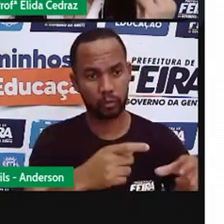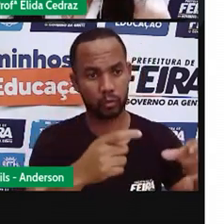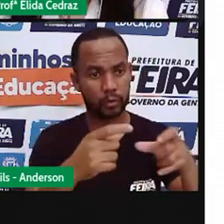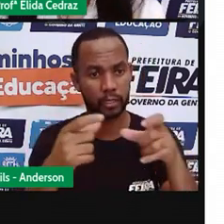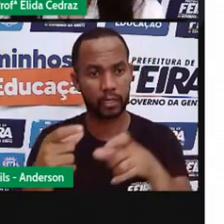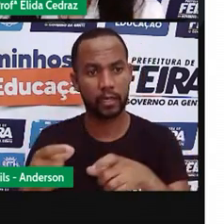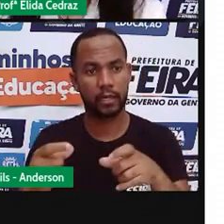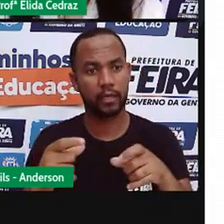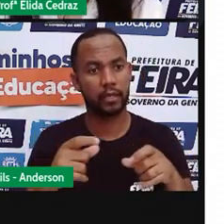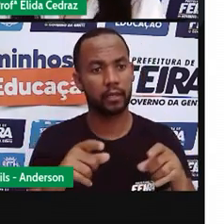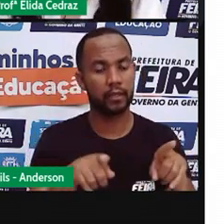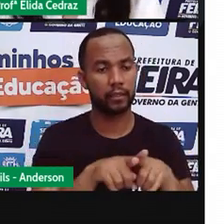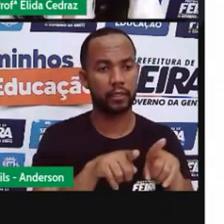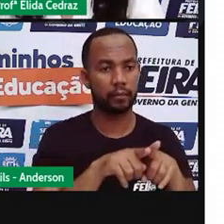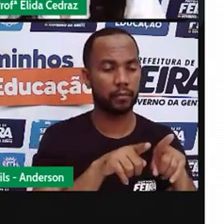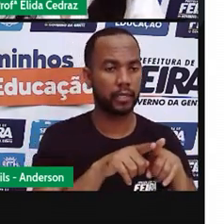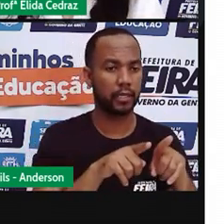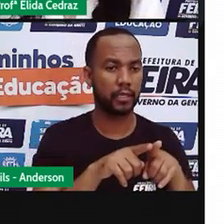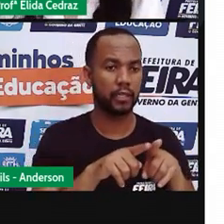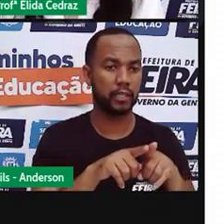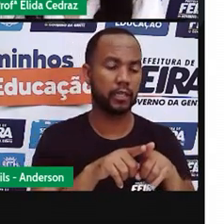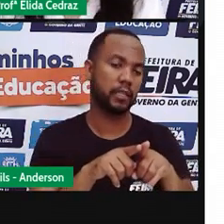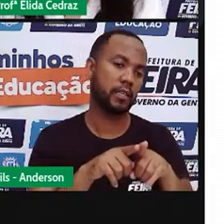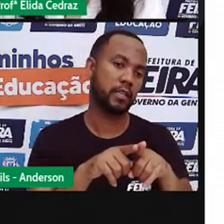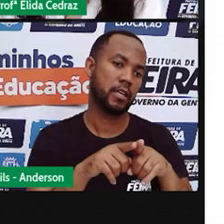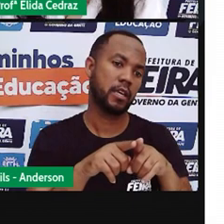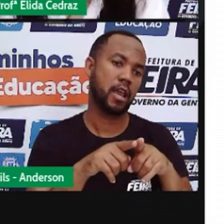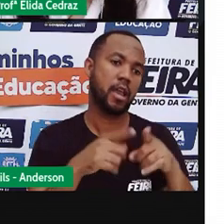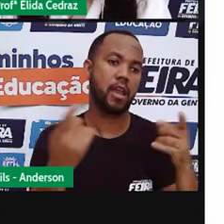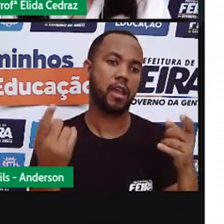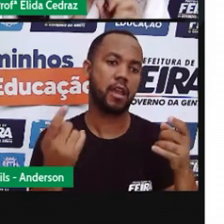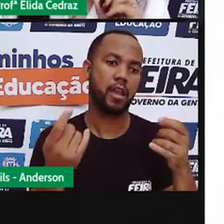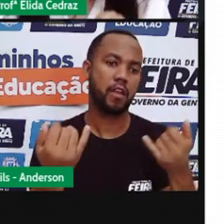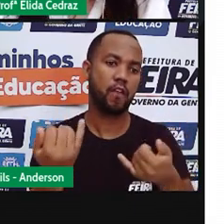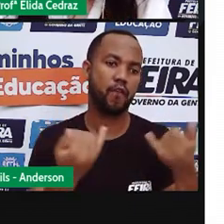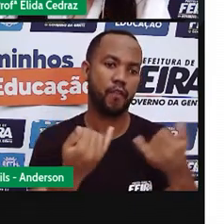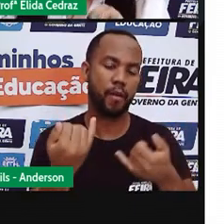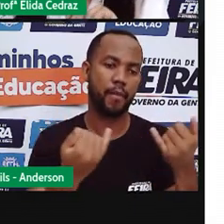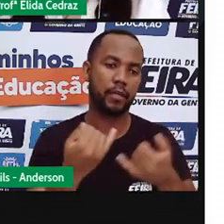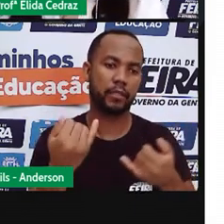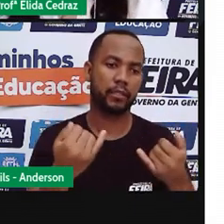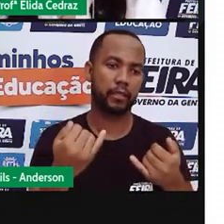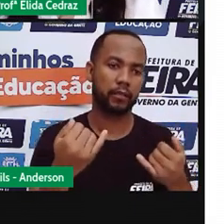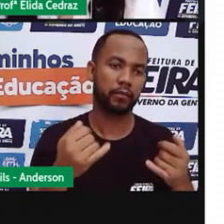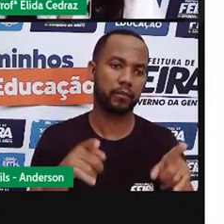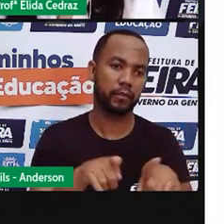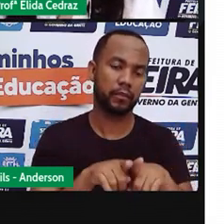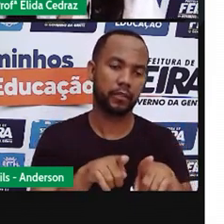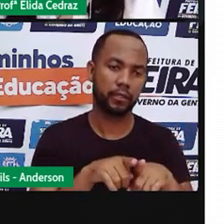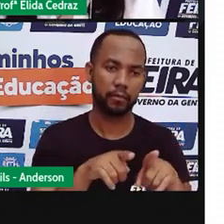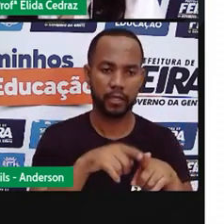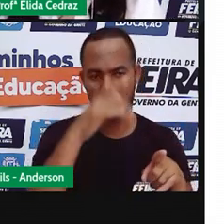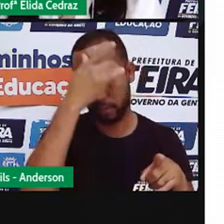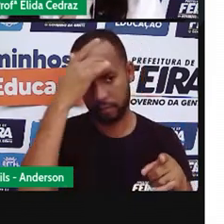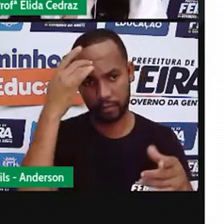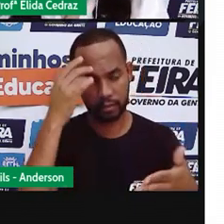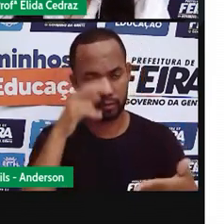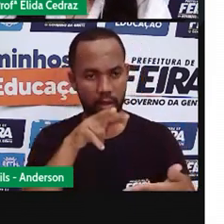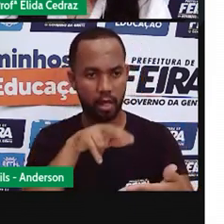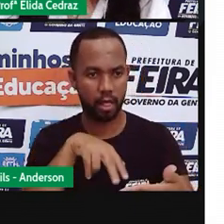entre a informação e o leitor. Mas, será que só tem partes boas?